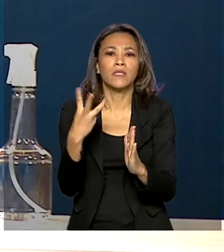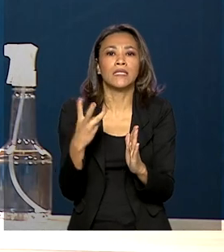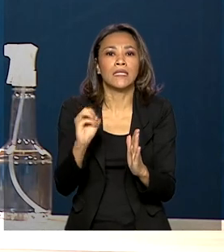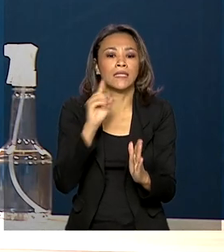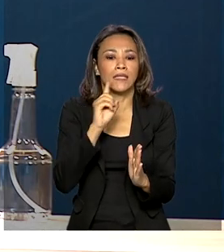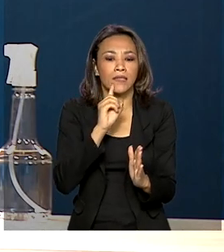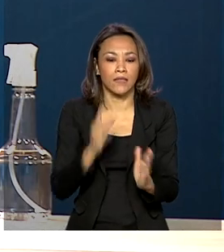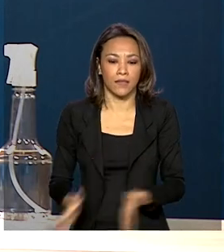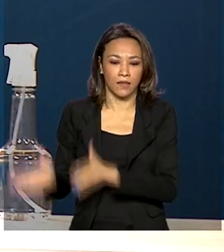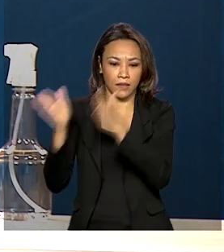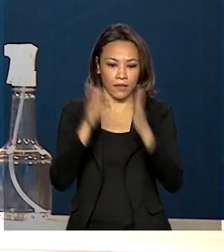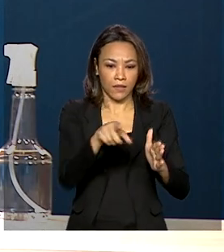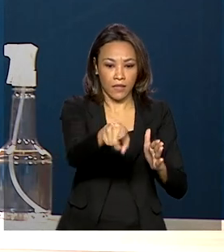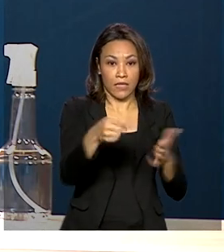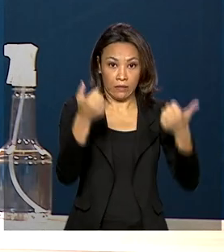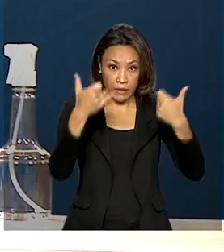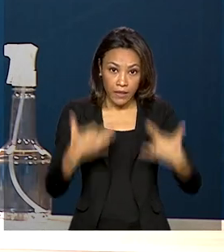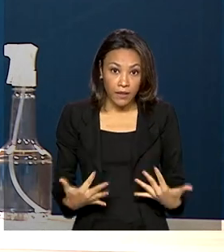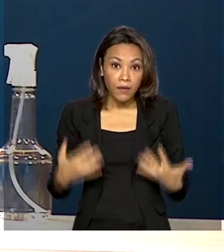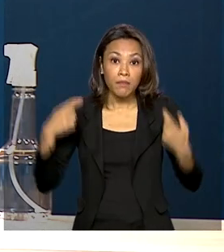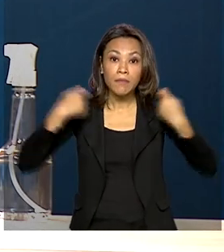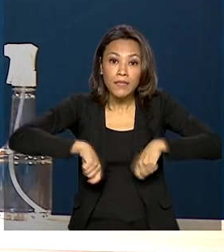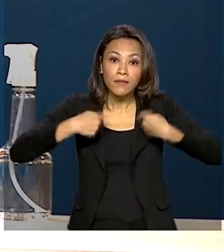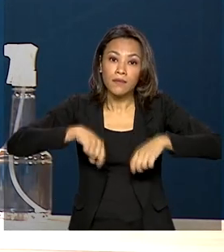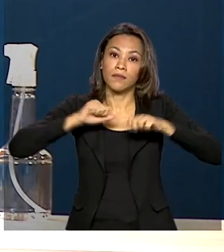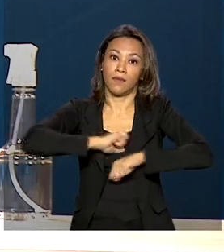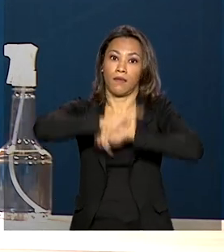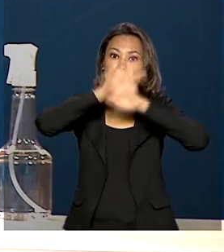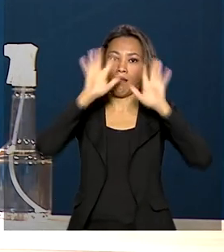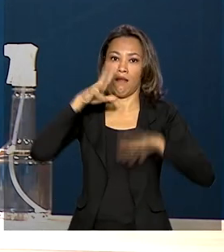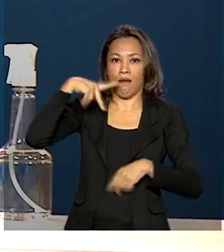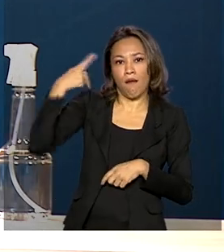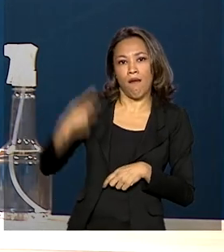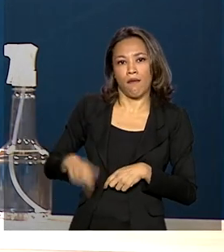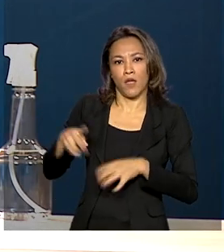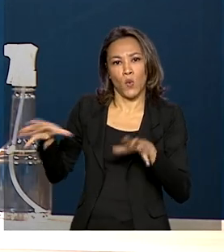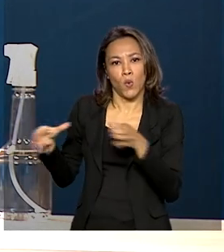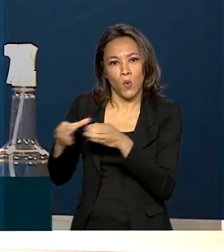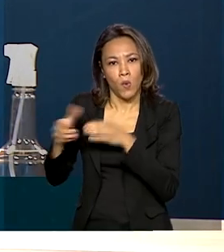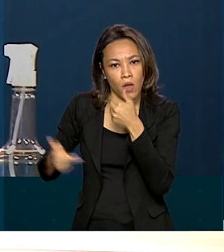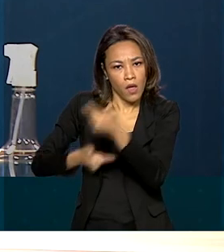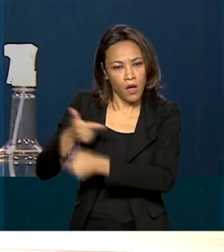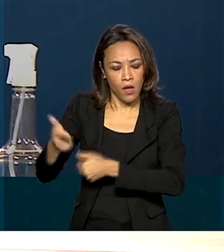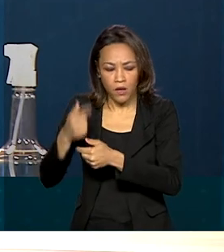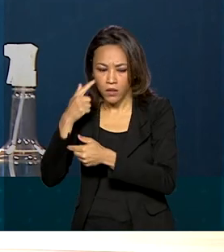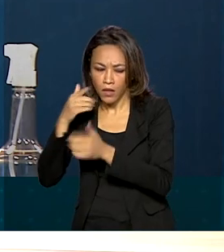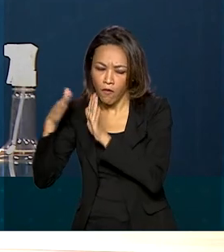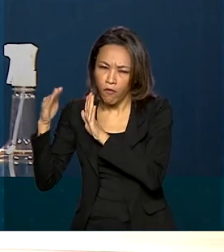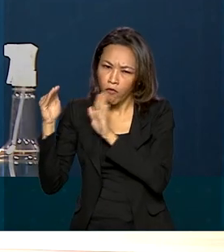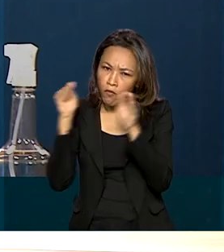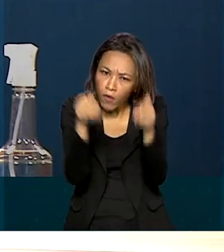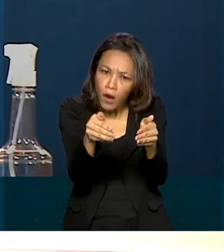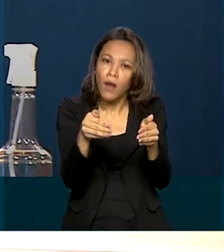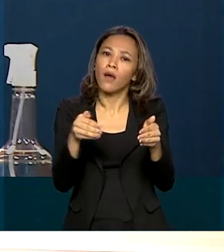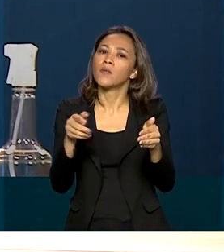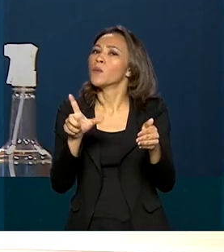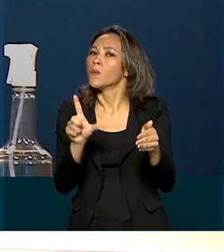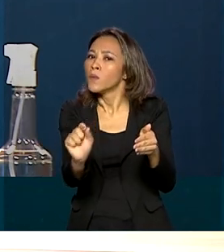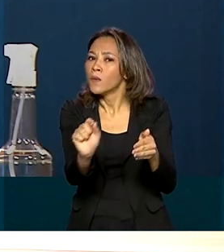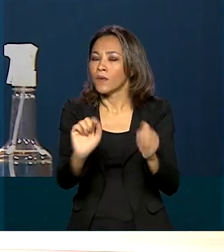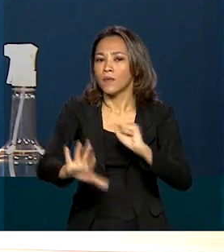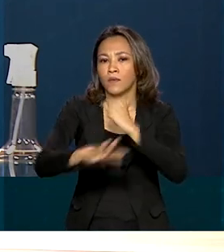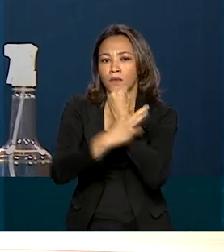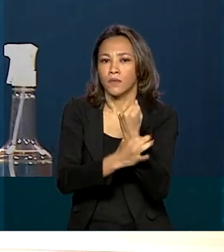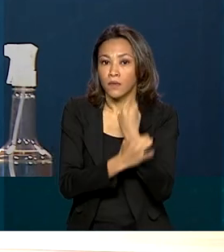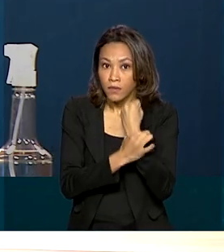Tem que ficar muito claro que a nossa equipe está focada em garantir a segurança